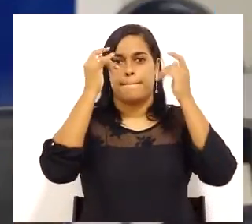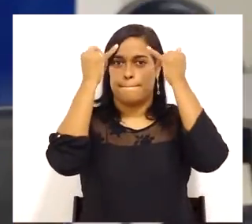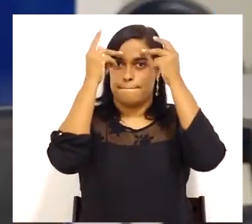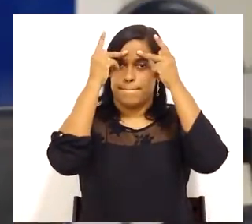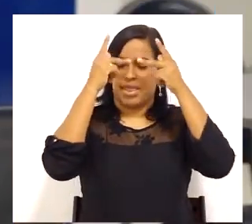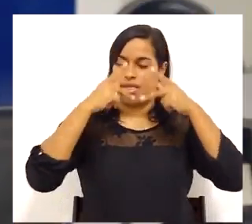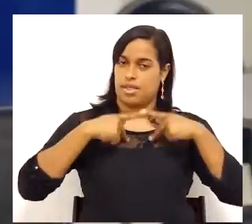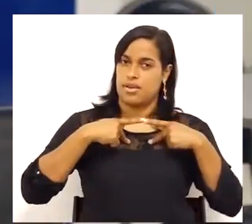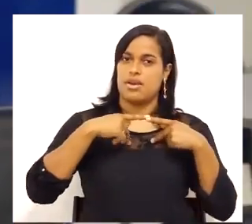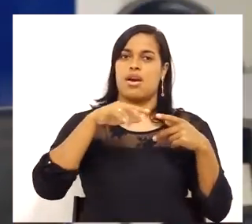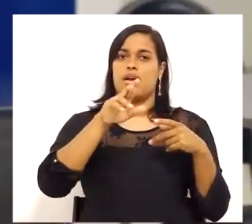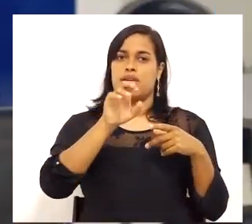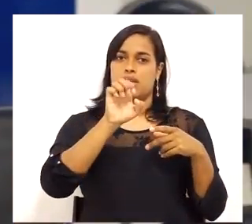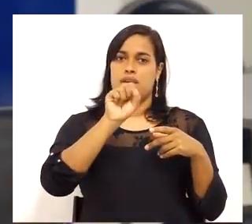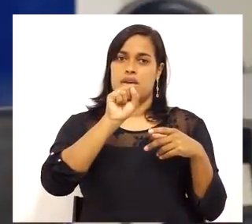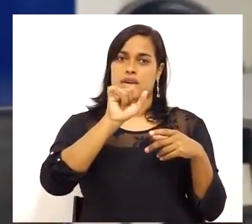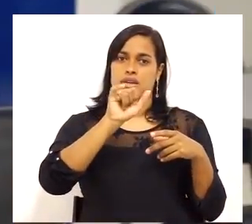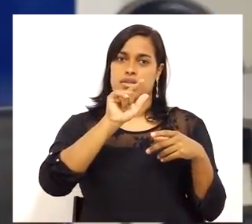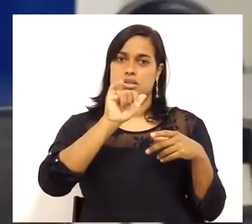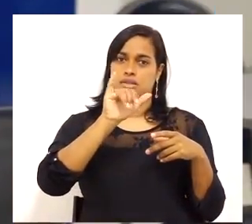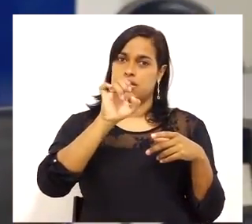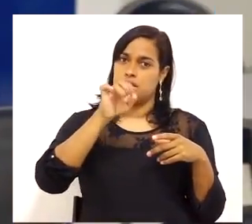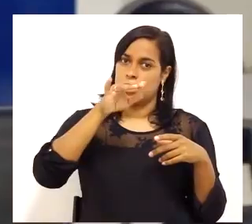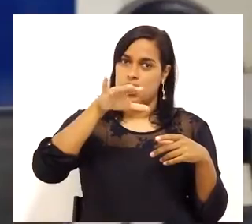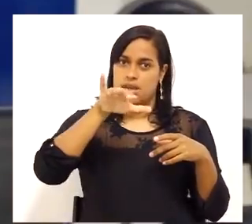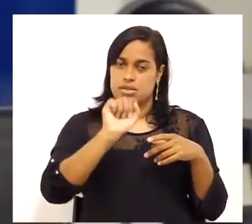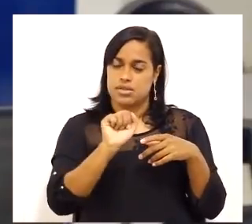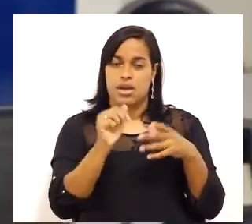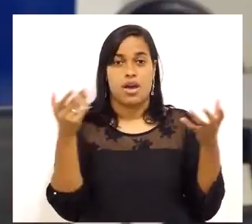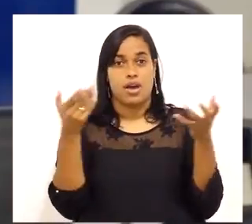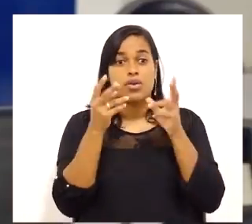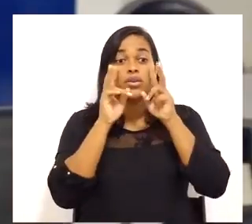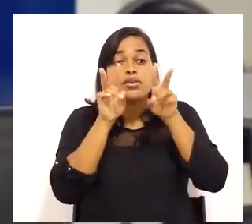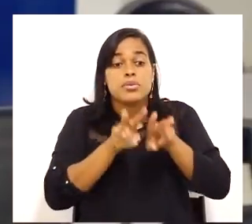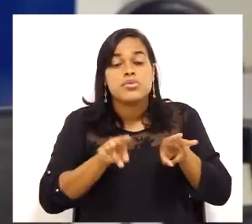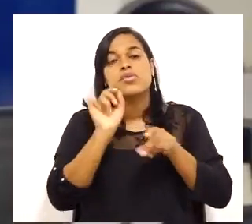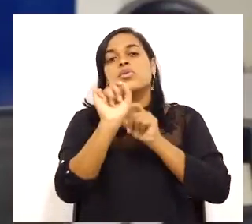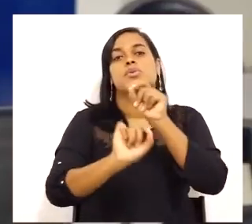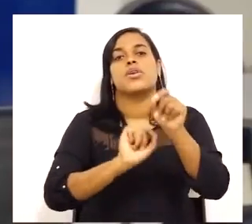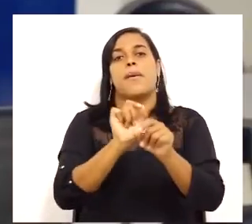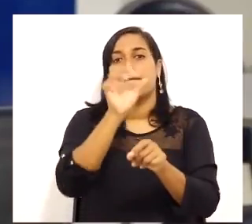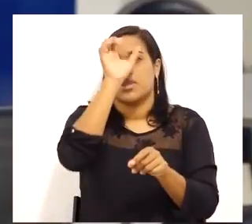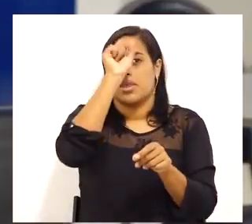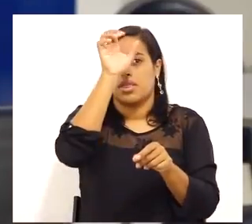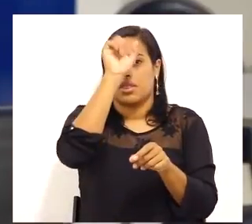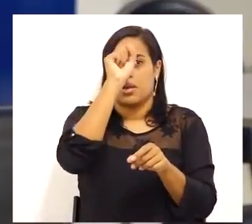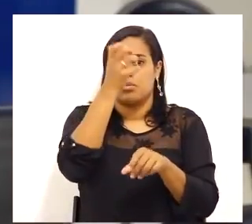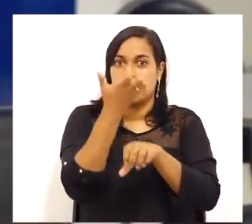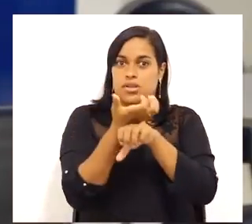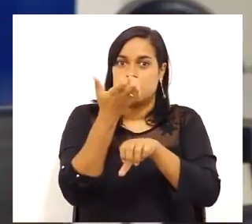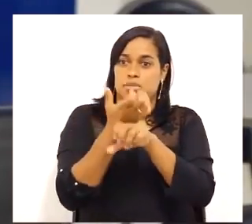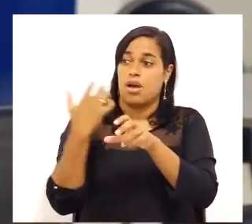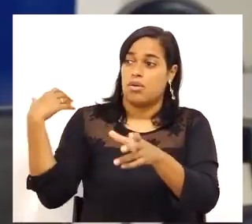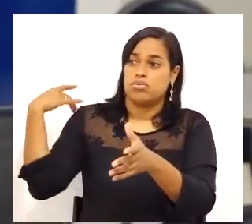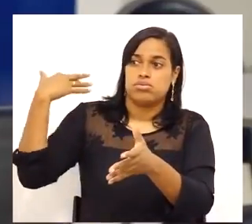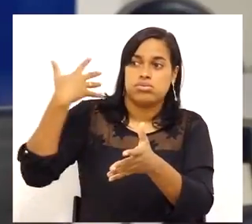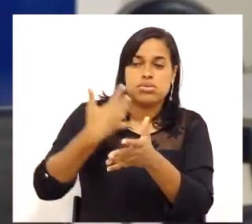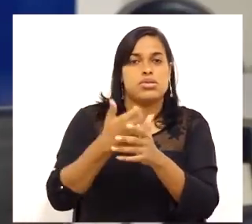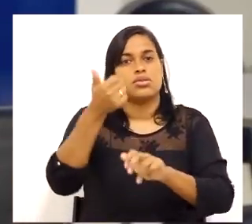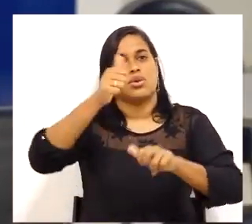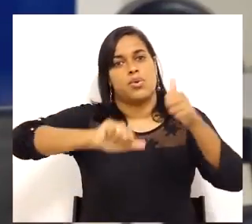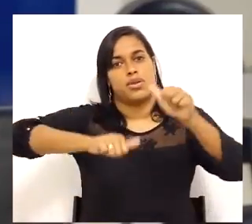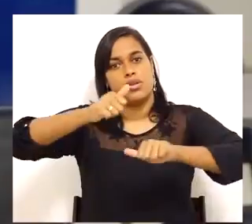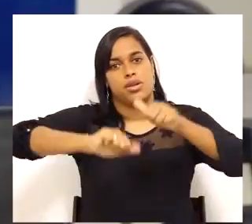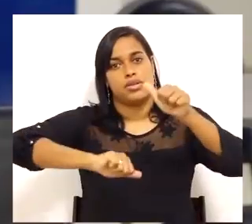Vamos rapidamente agora retomar o que nós já vimos até agora nessa disciplina. A evolução histórica da qualidade, a